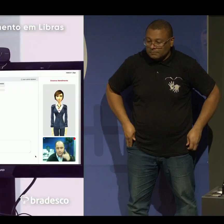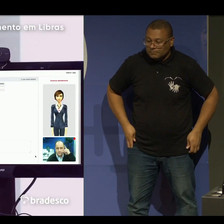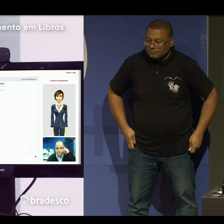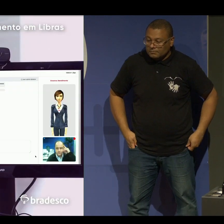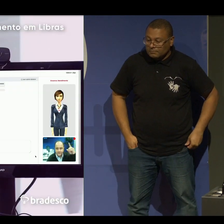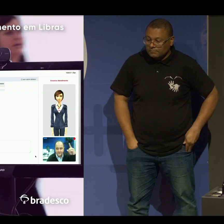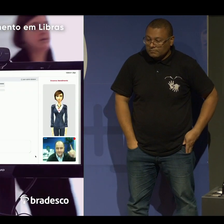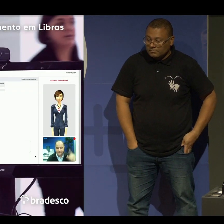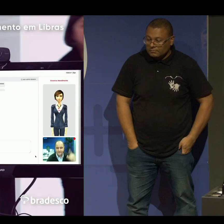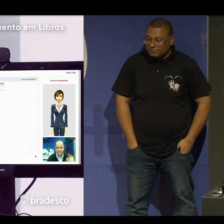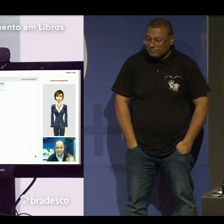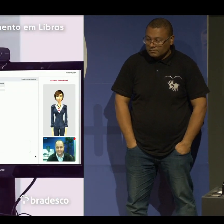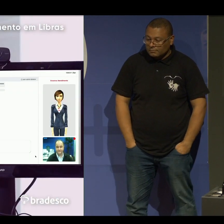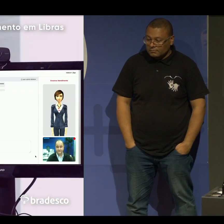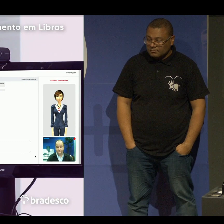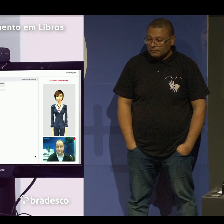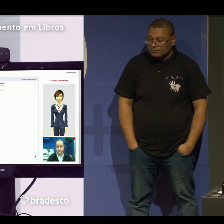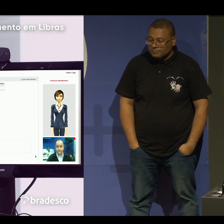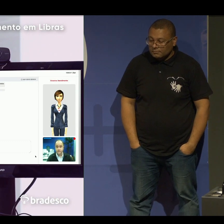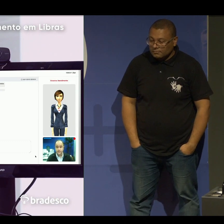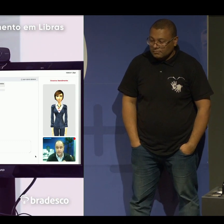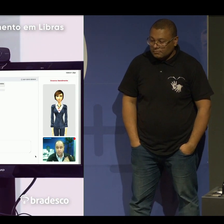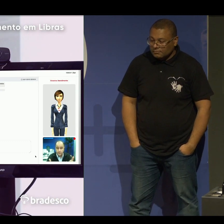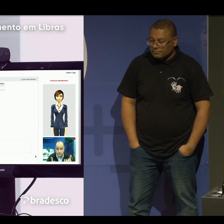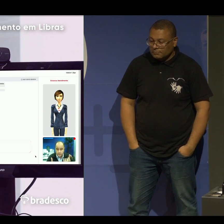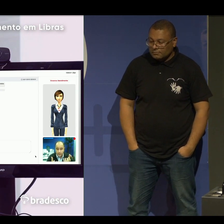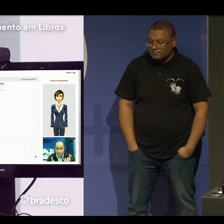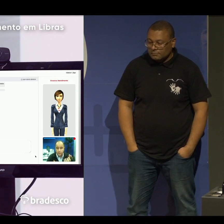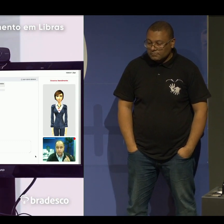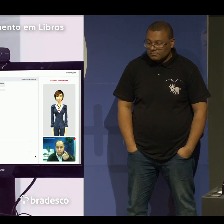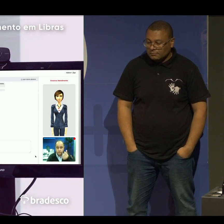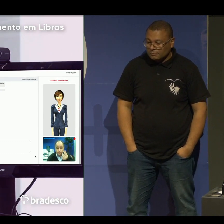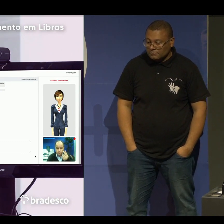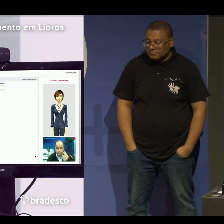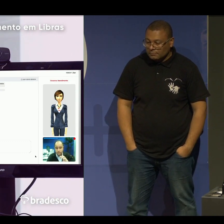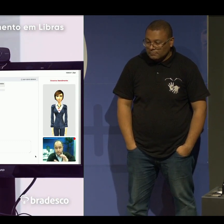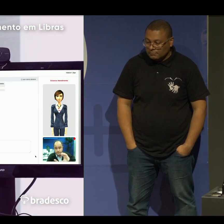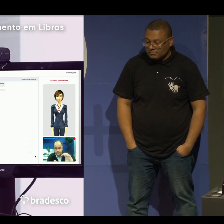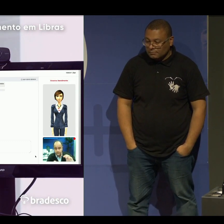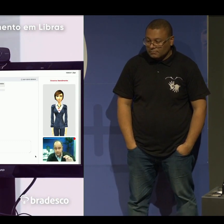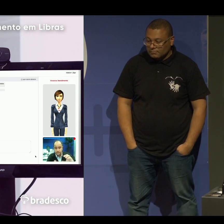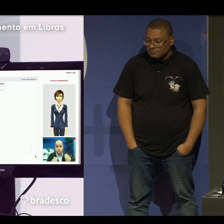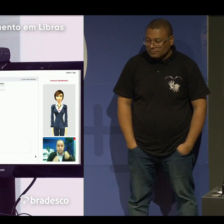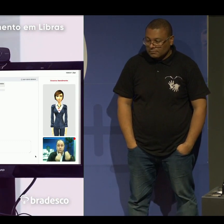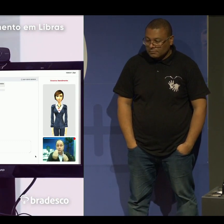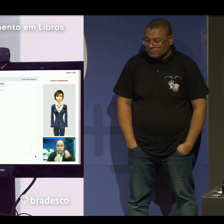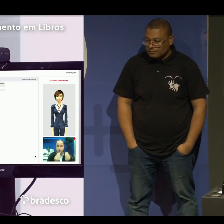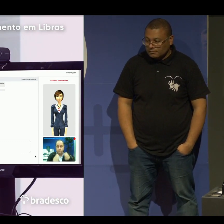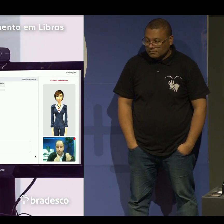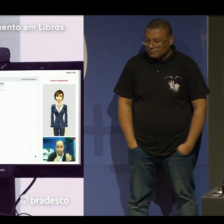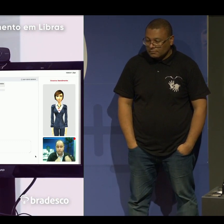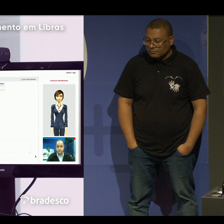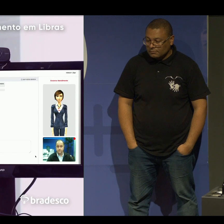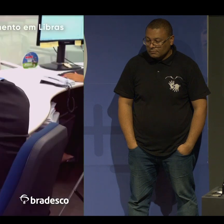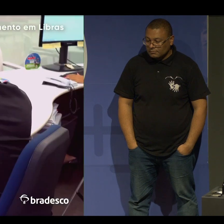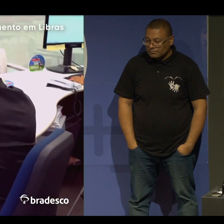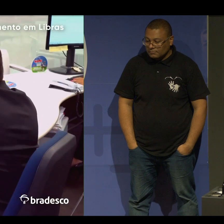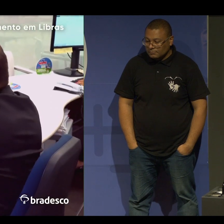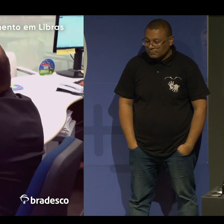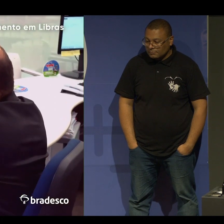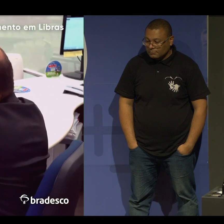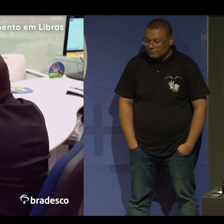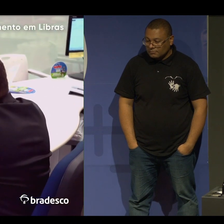Ele vira a tela para o cliente. O cliente faz... Sinaliza em libras.